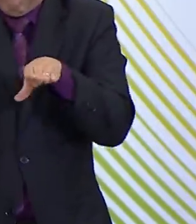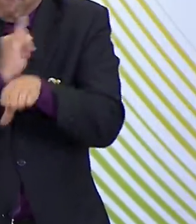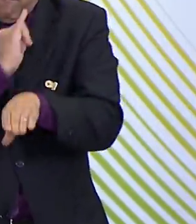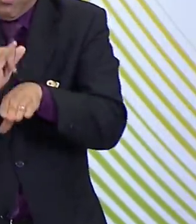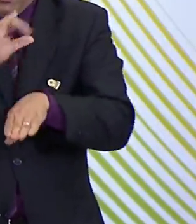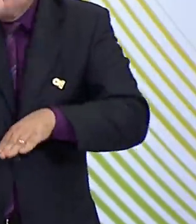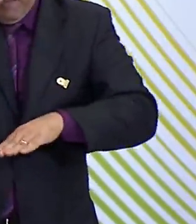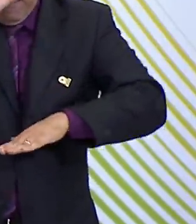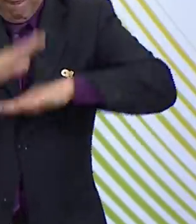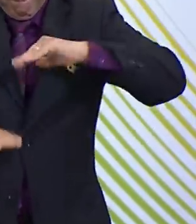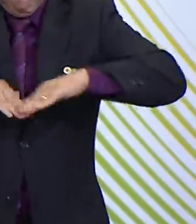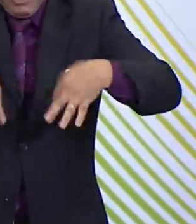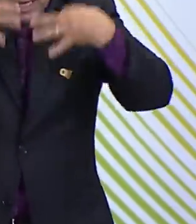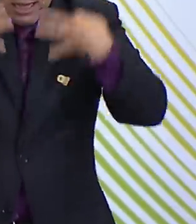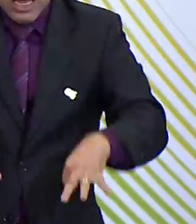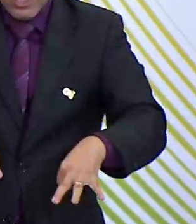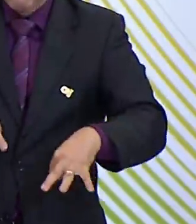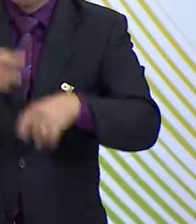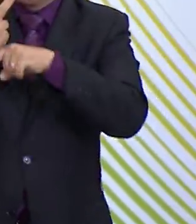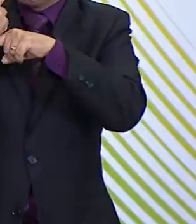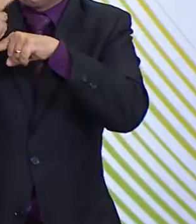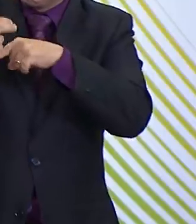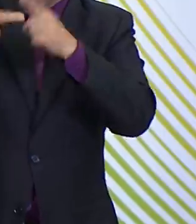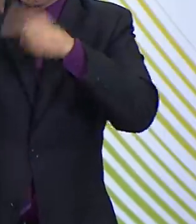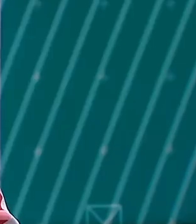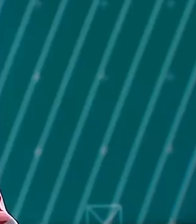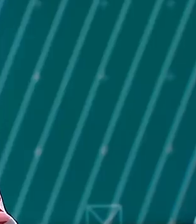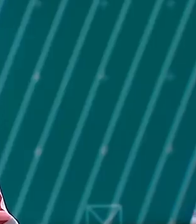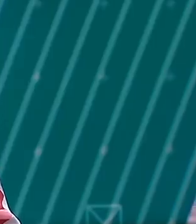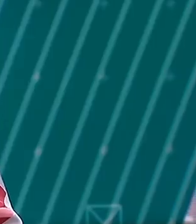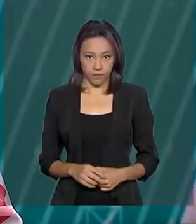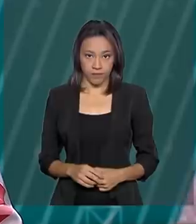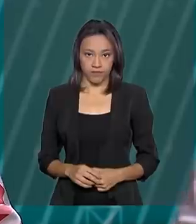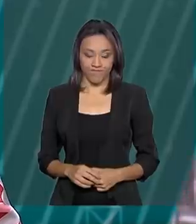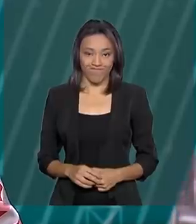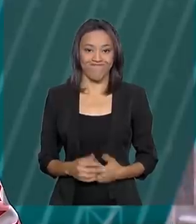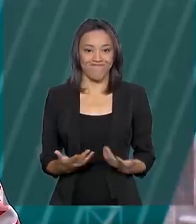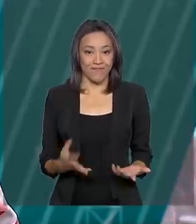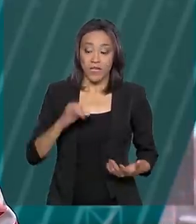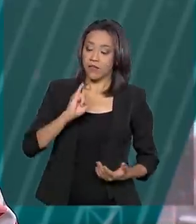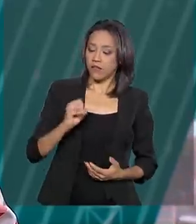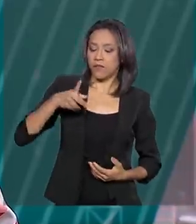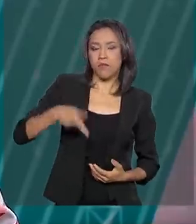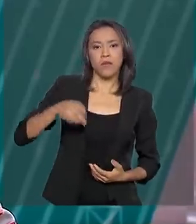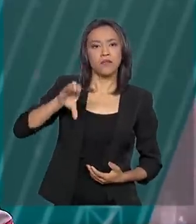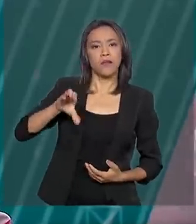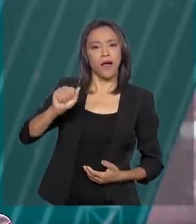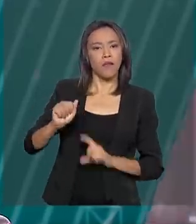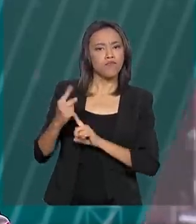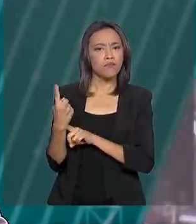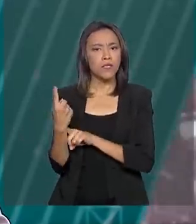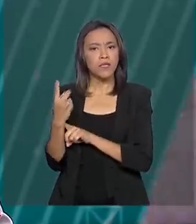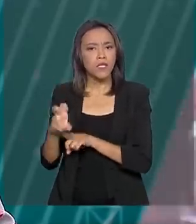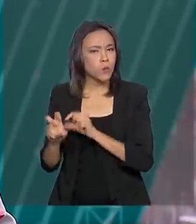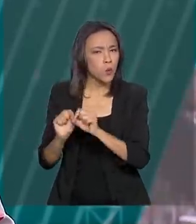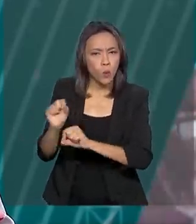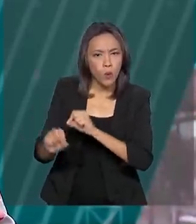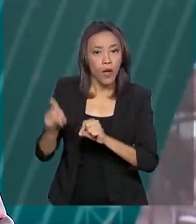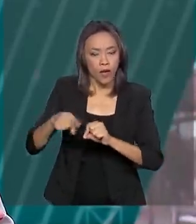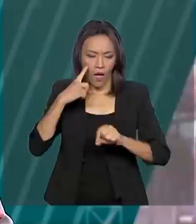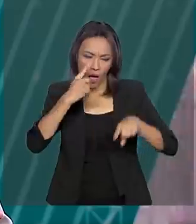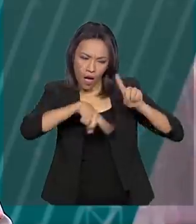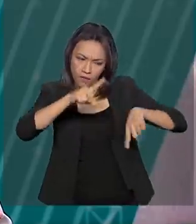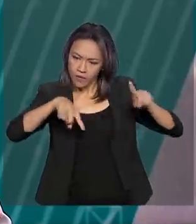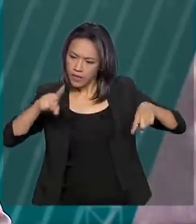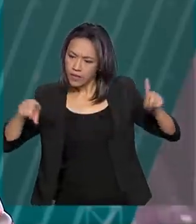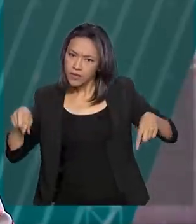adequadamente para os grandes eventos internacionais. O IPCA 15, que mede a prévia da inflação oficial